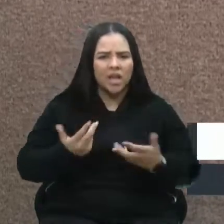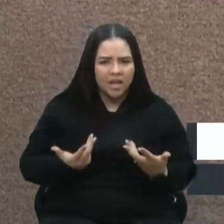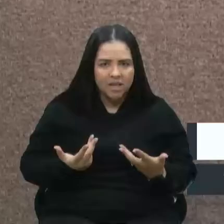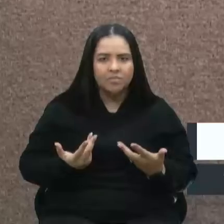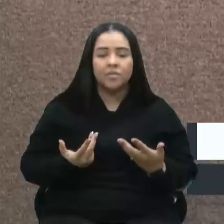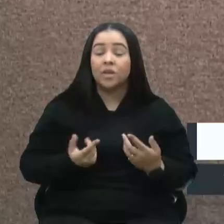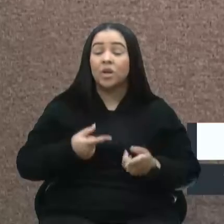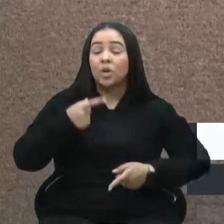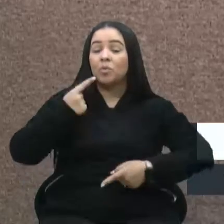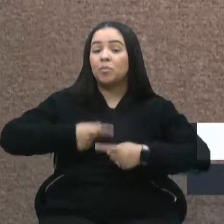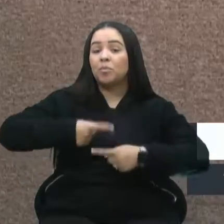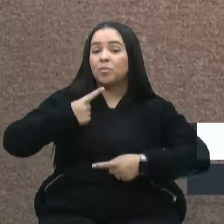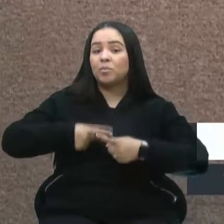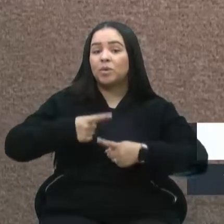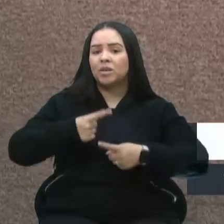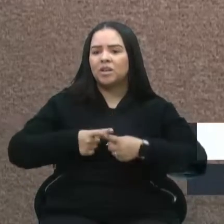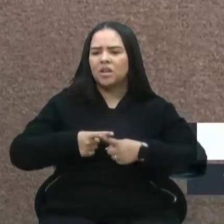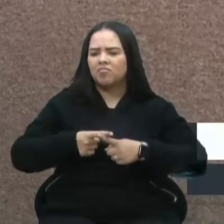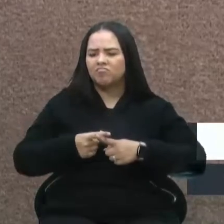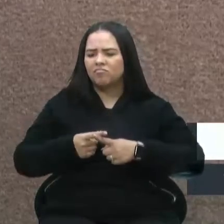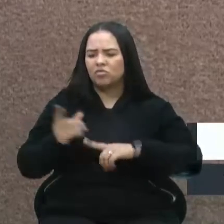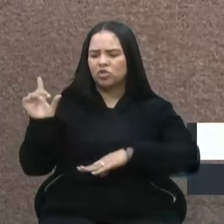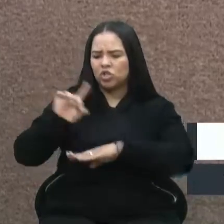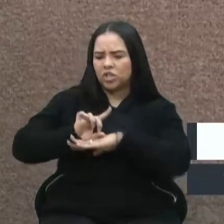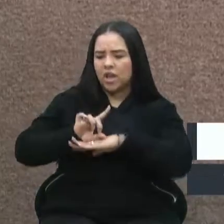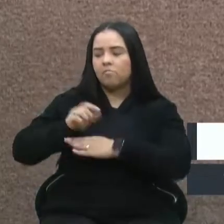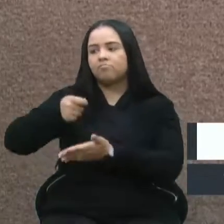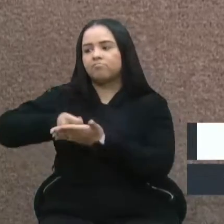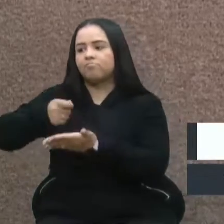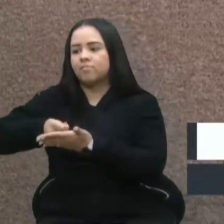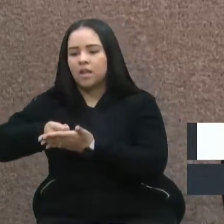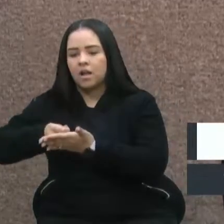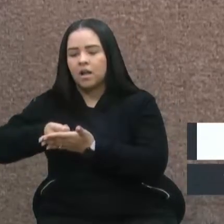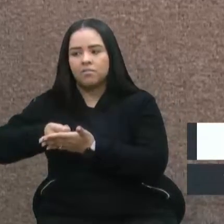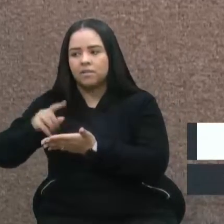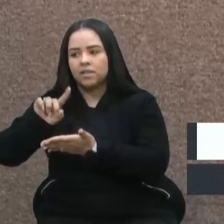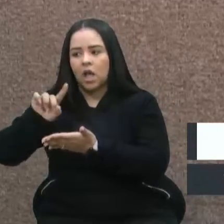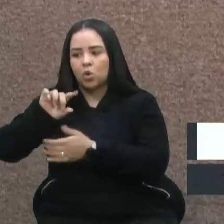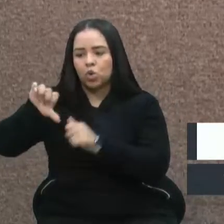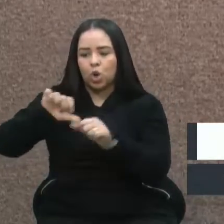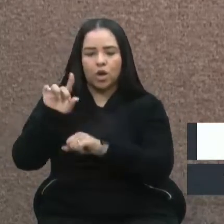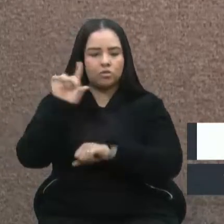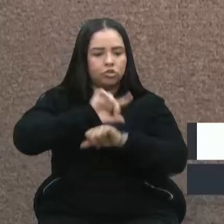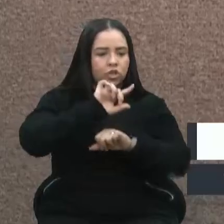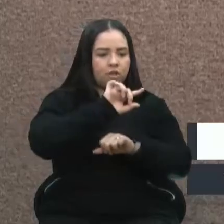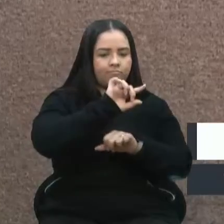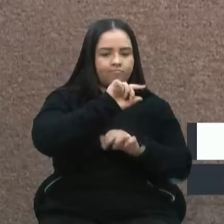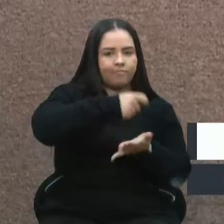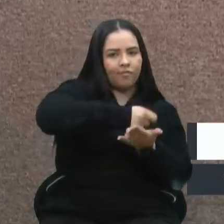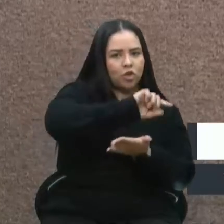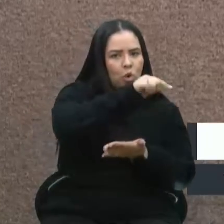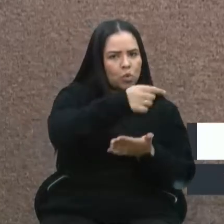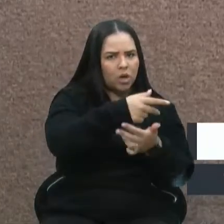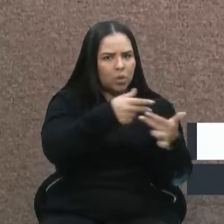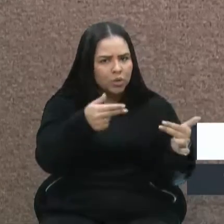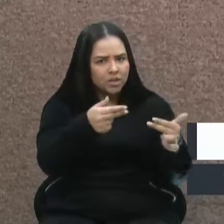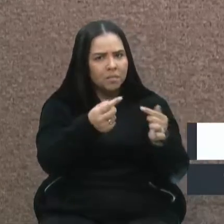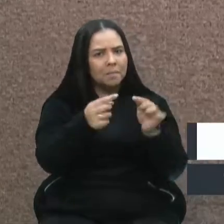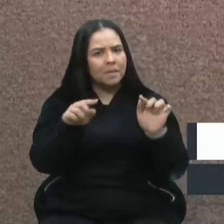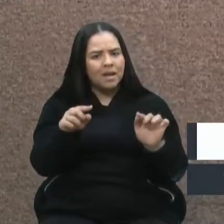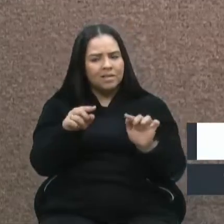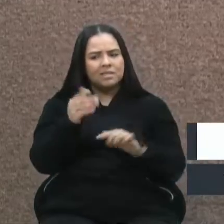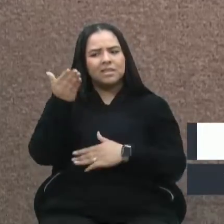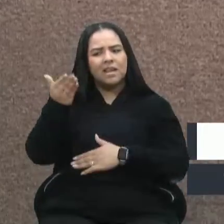Porque um dia defendem uma coisa, no outro dia defendem outra coisa. Por exemplo, esse mesmo jornalista,